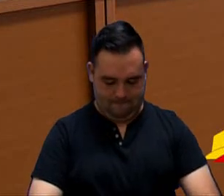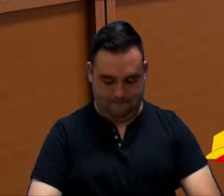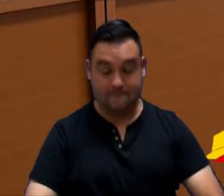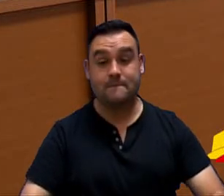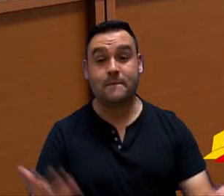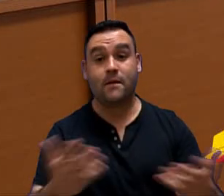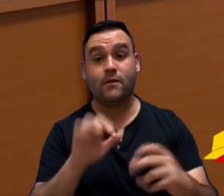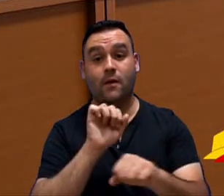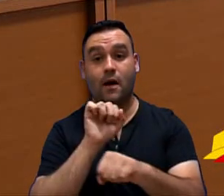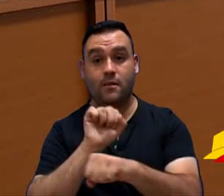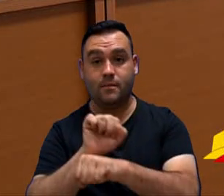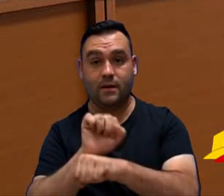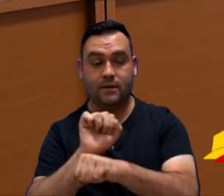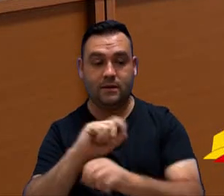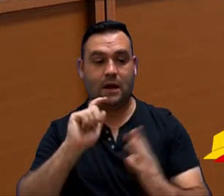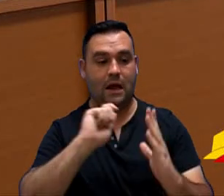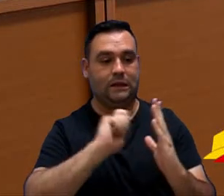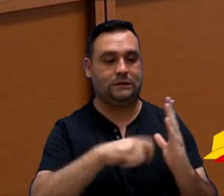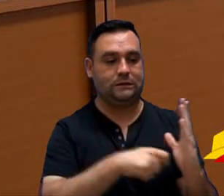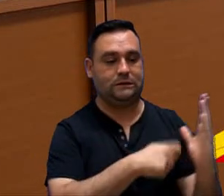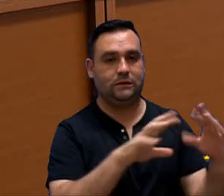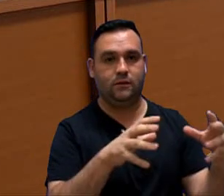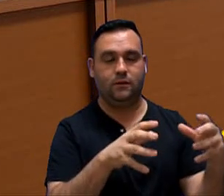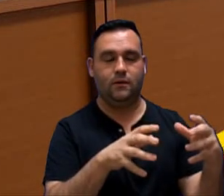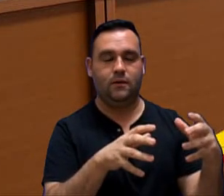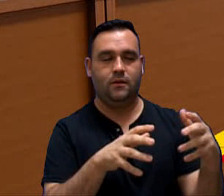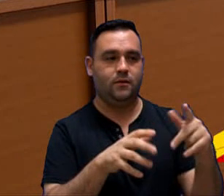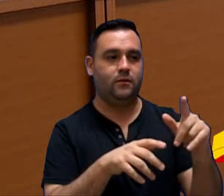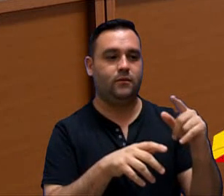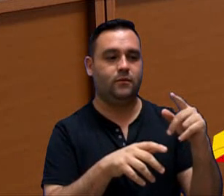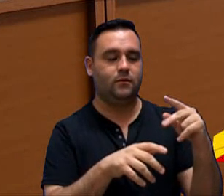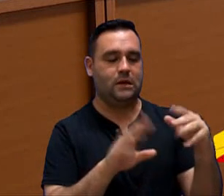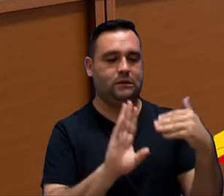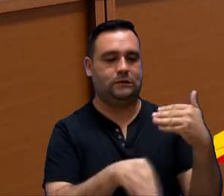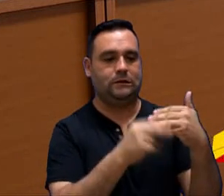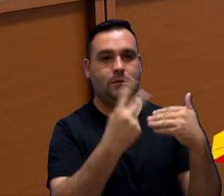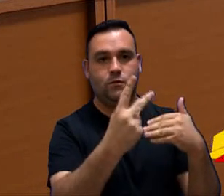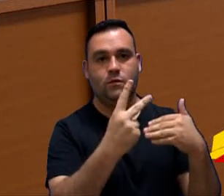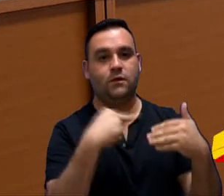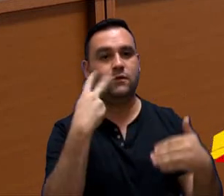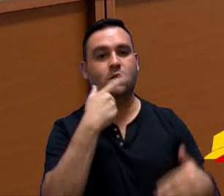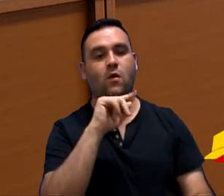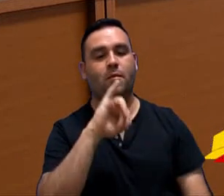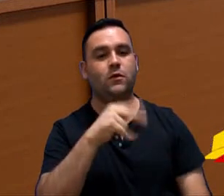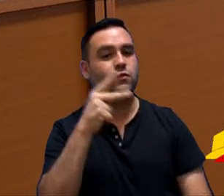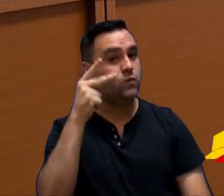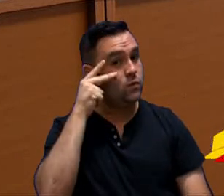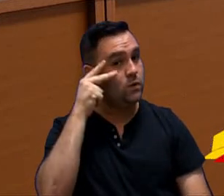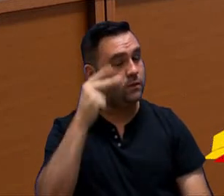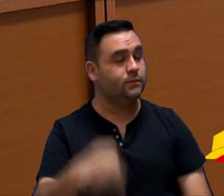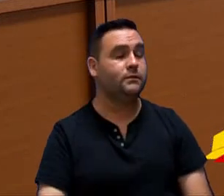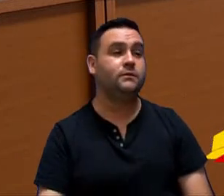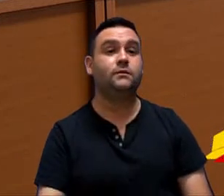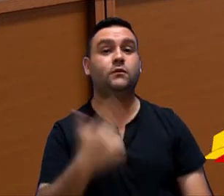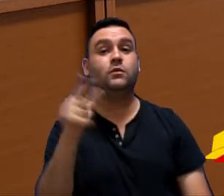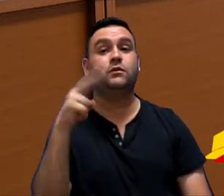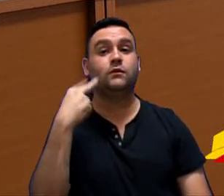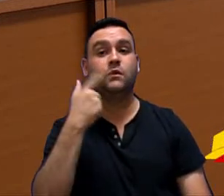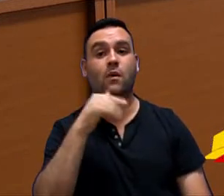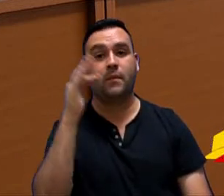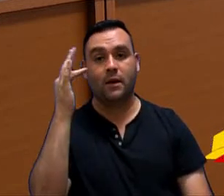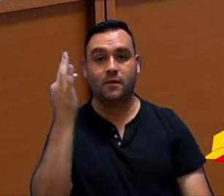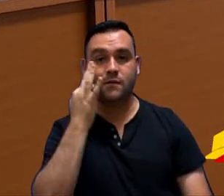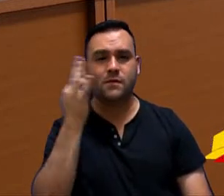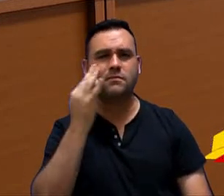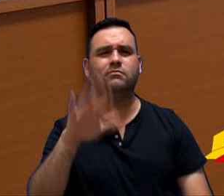Estamos aguardando só assinaturas das duas emendas do vereador João Donizete, líder do governo, vereador França.